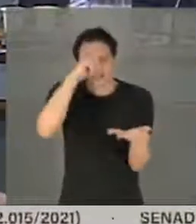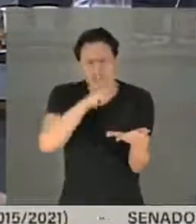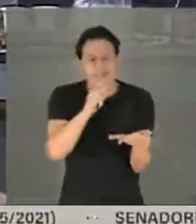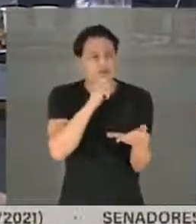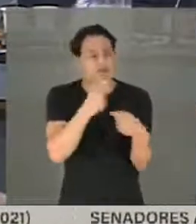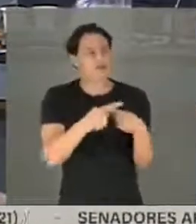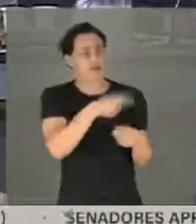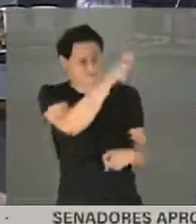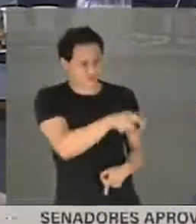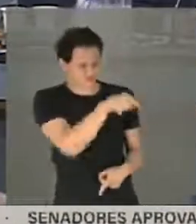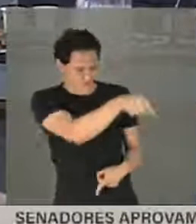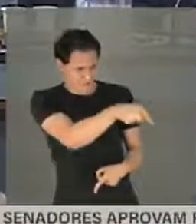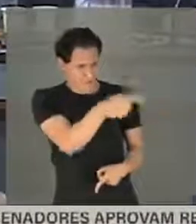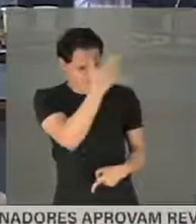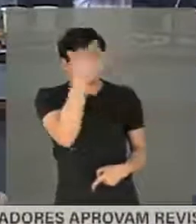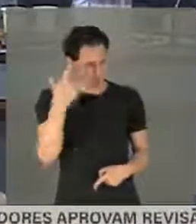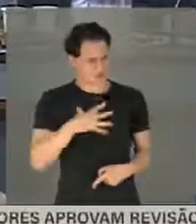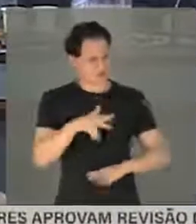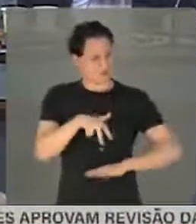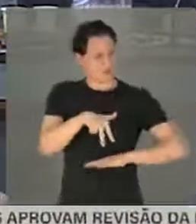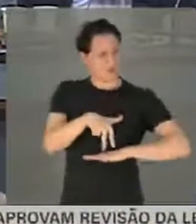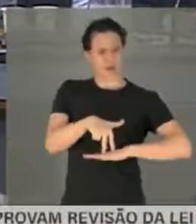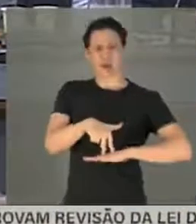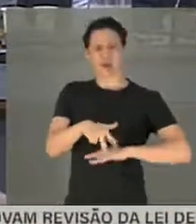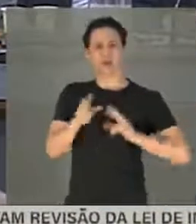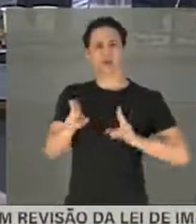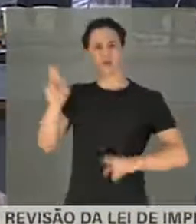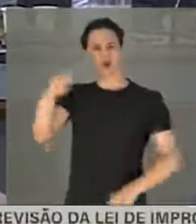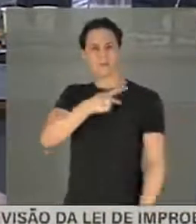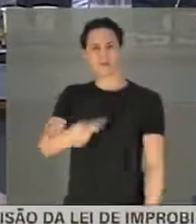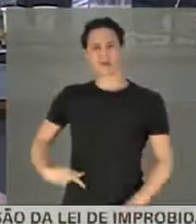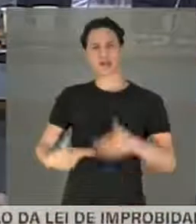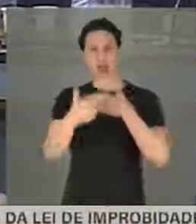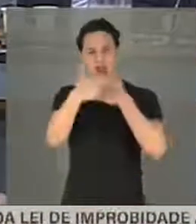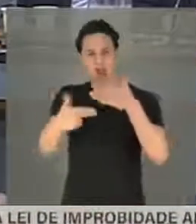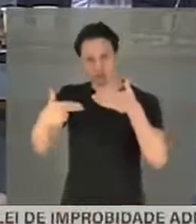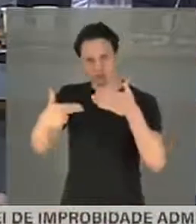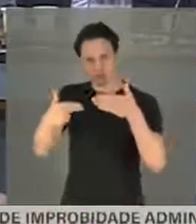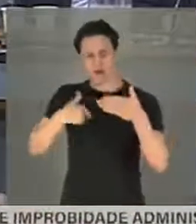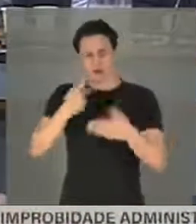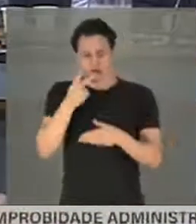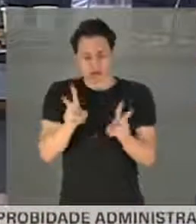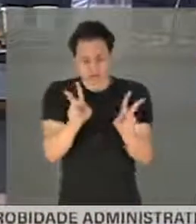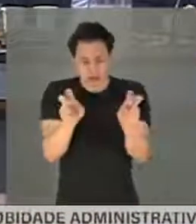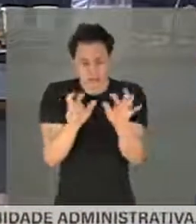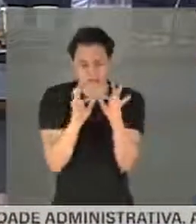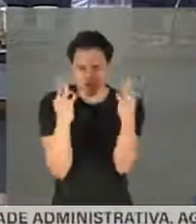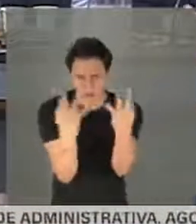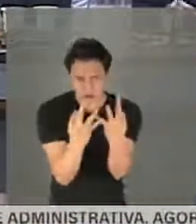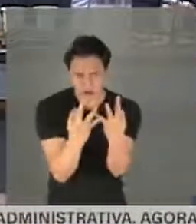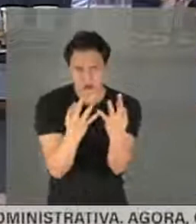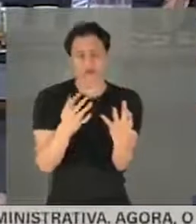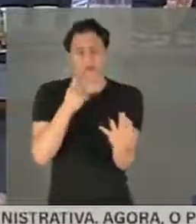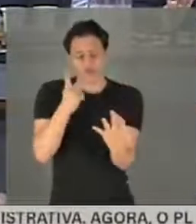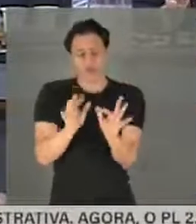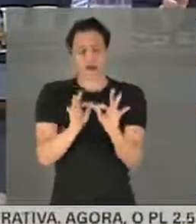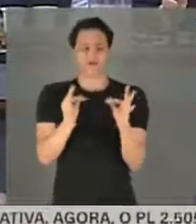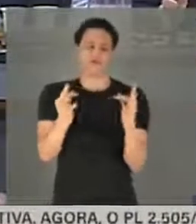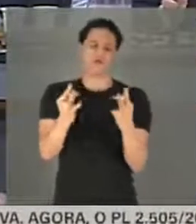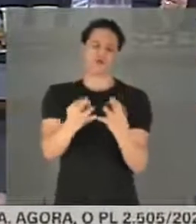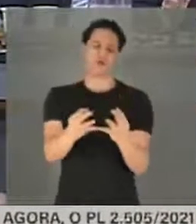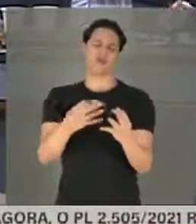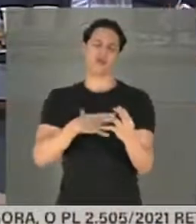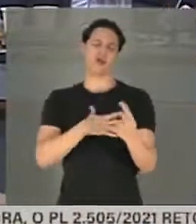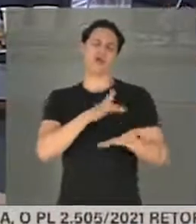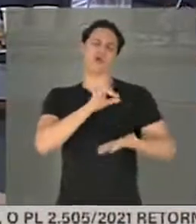o senhor é o típico da pessoa que retrata muito bem esse presidente da República, que fala na família, na família tradicional, mas a minha